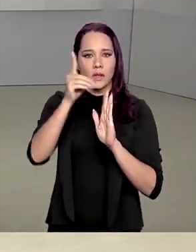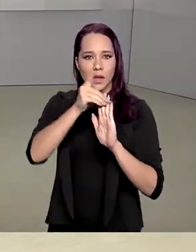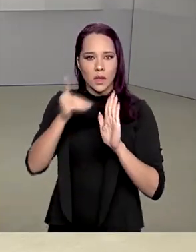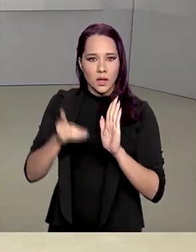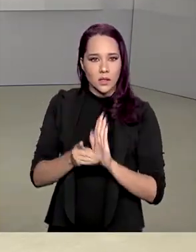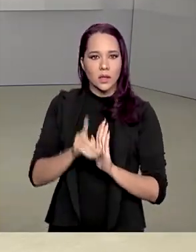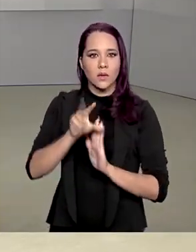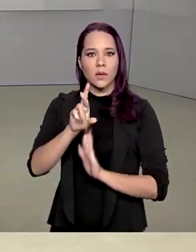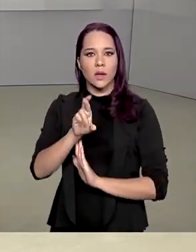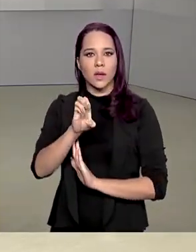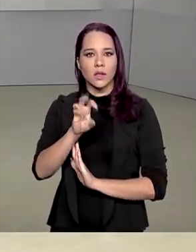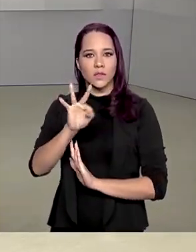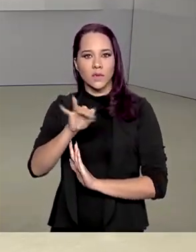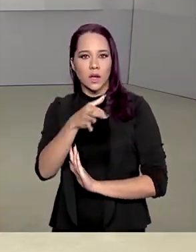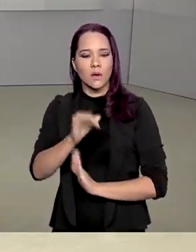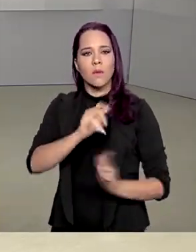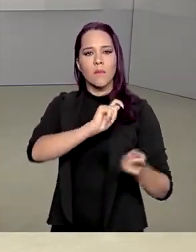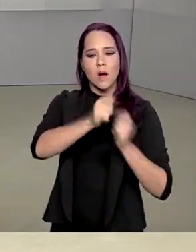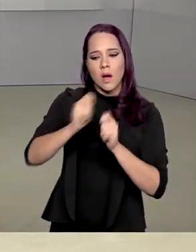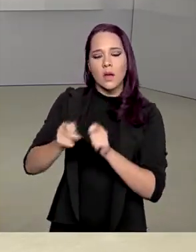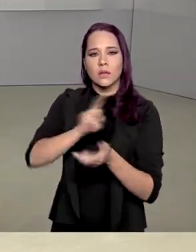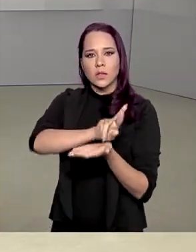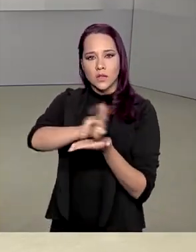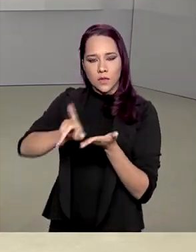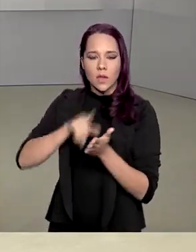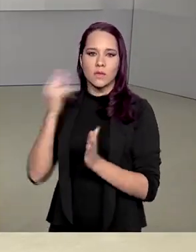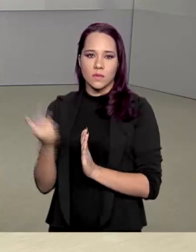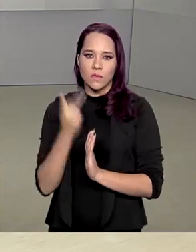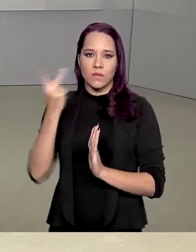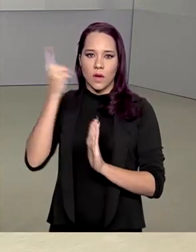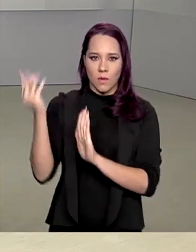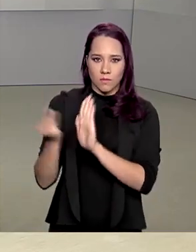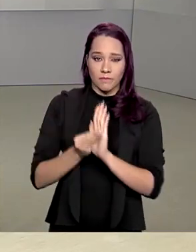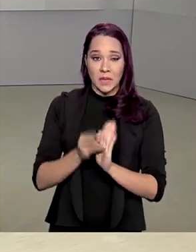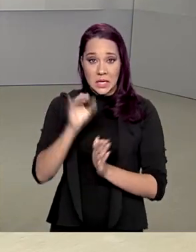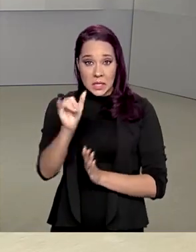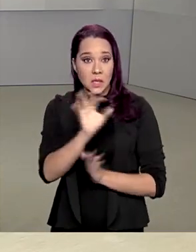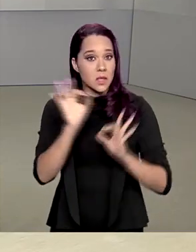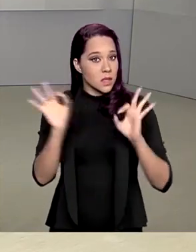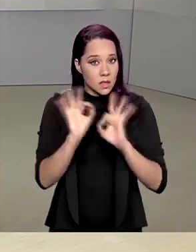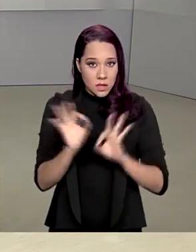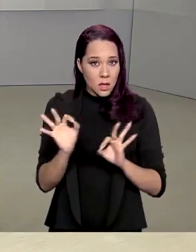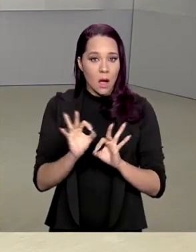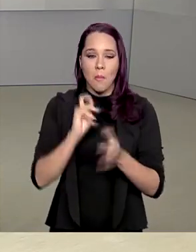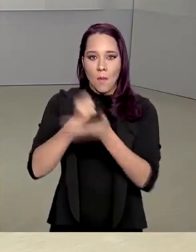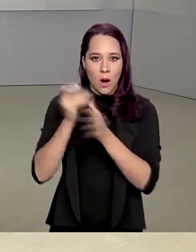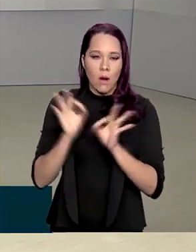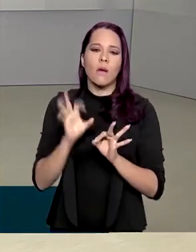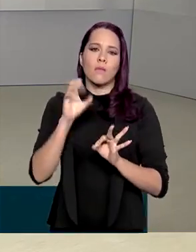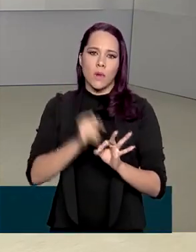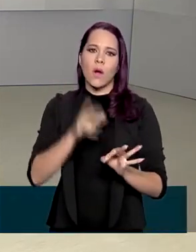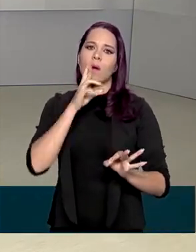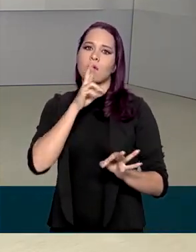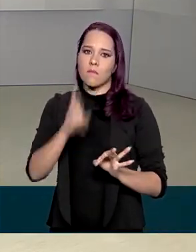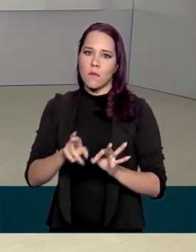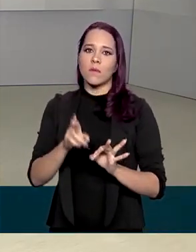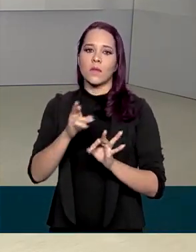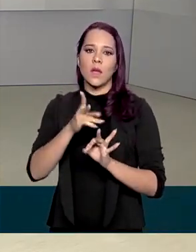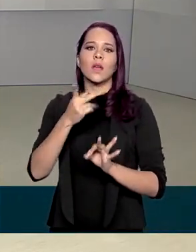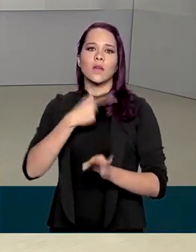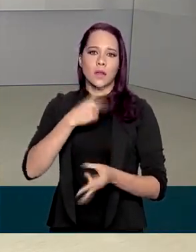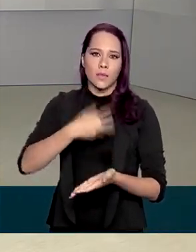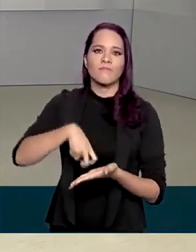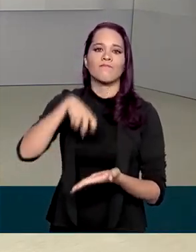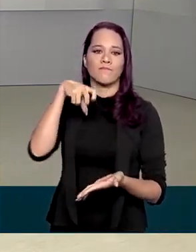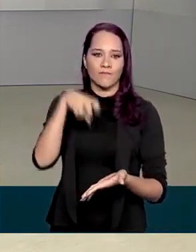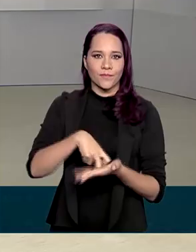retificadora e pagamento das diferenças devidas. Quem não regularizar a situação poderá responder ao fisco e sofrer